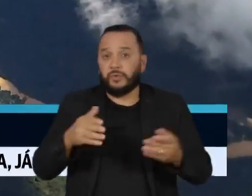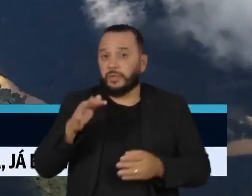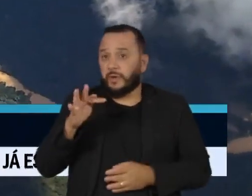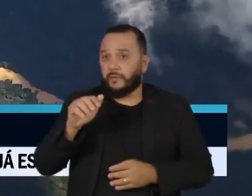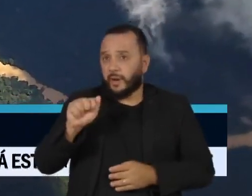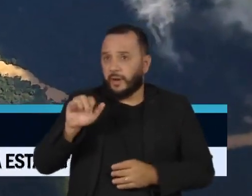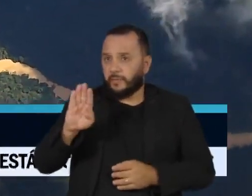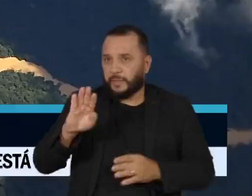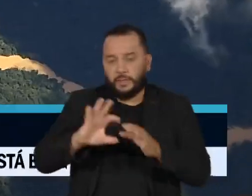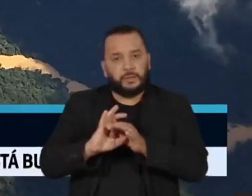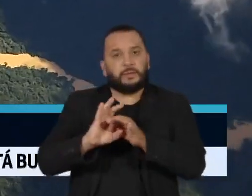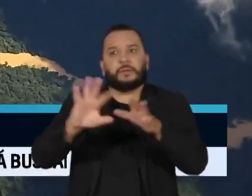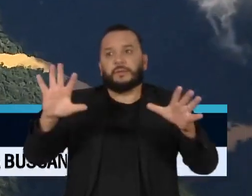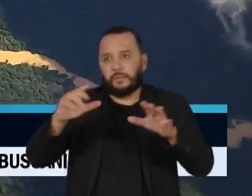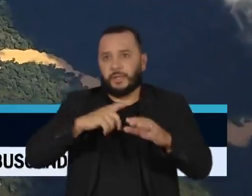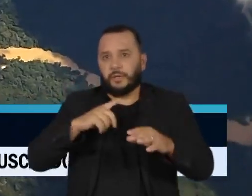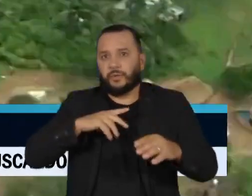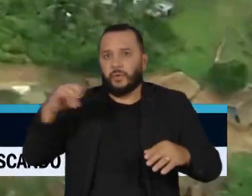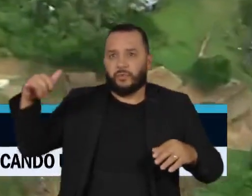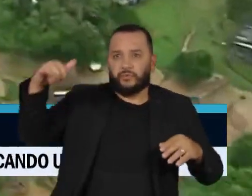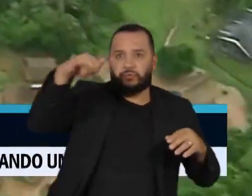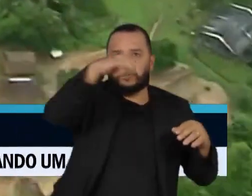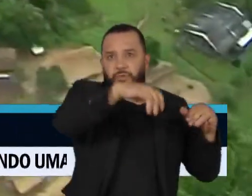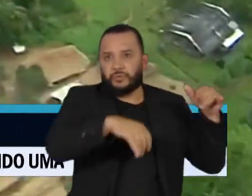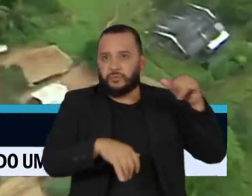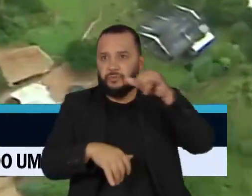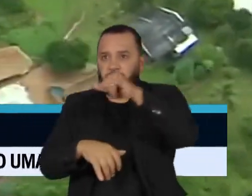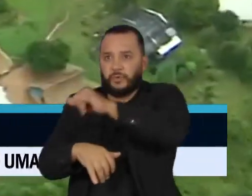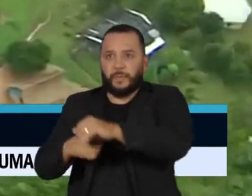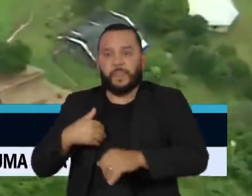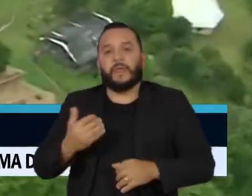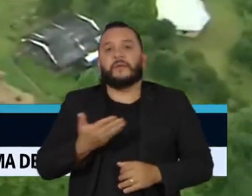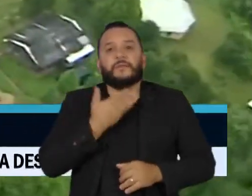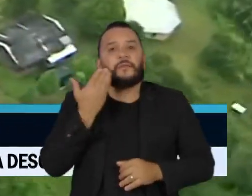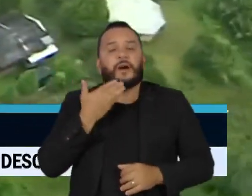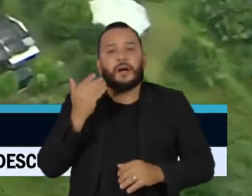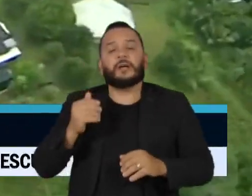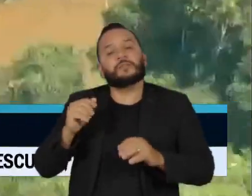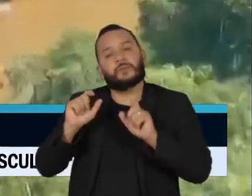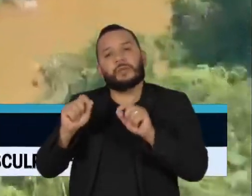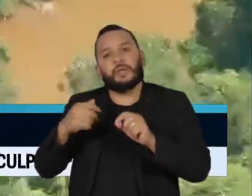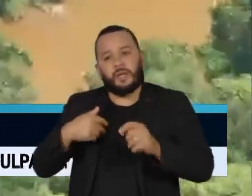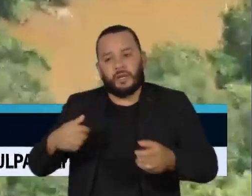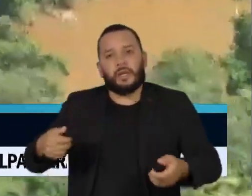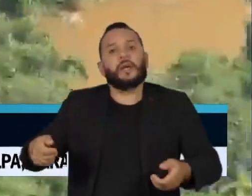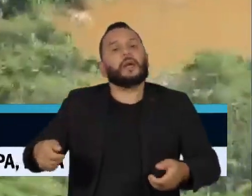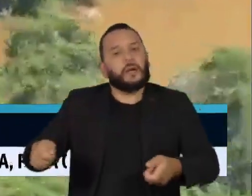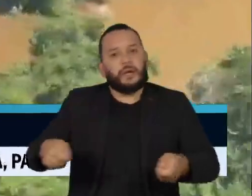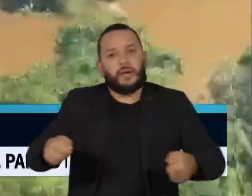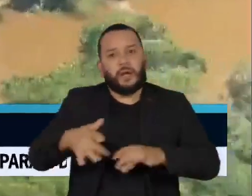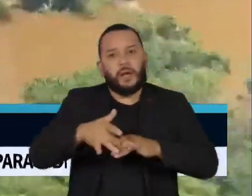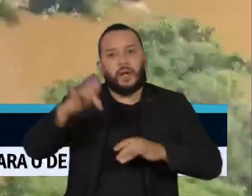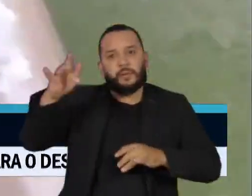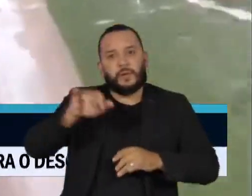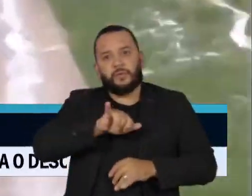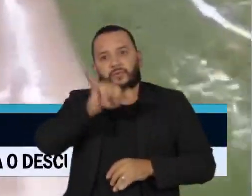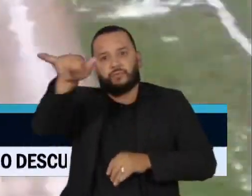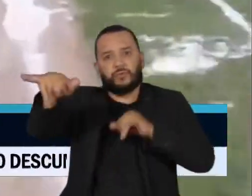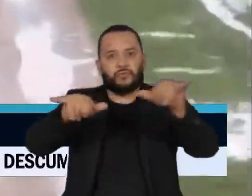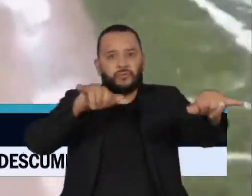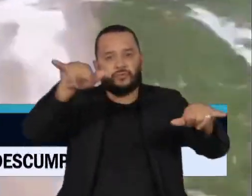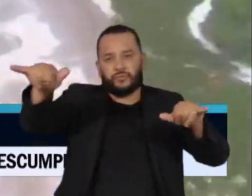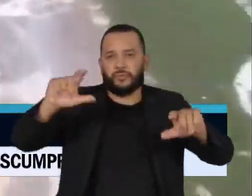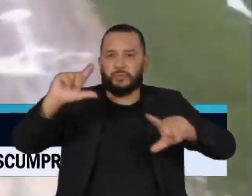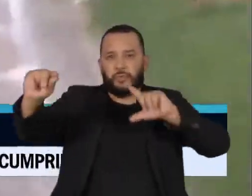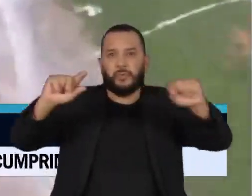da maior terra indígena demarcada do país para facilitar a saída dos garimpeiros. A medida vale até o próximo dia 13. São